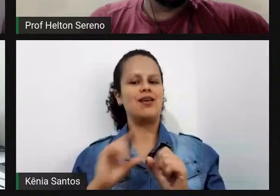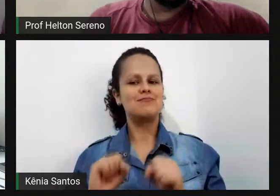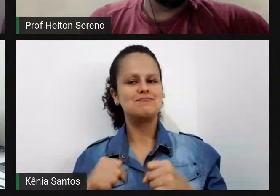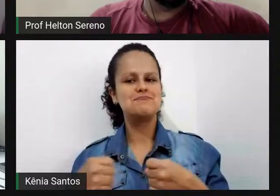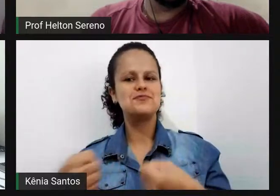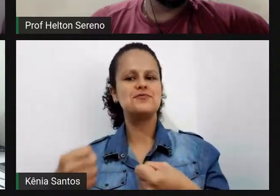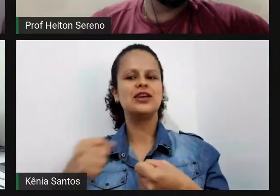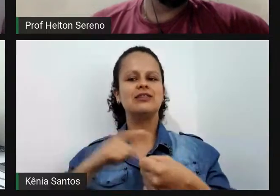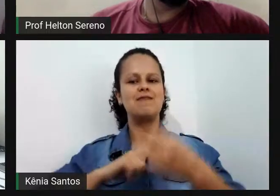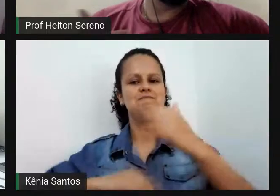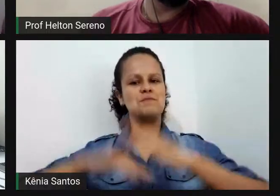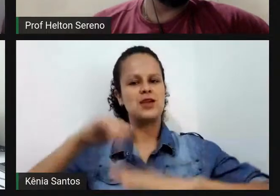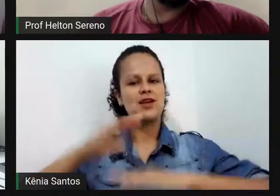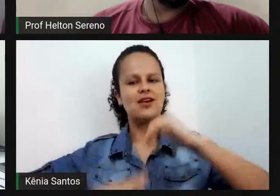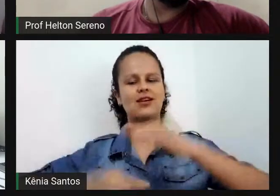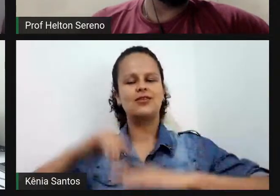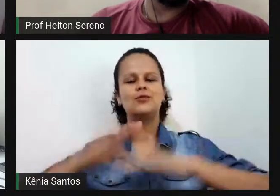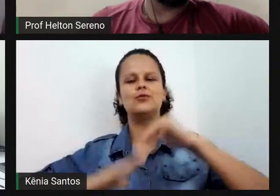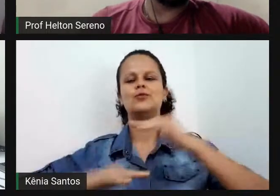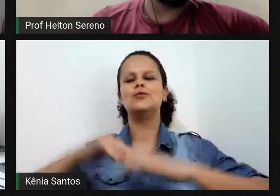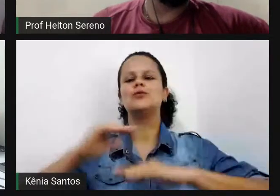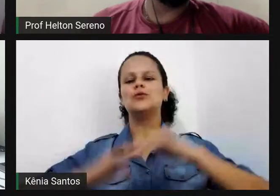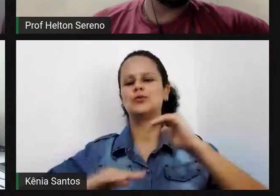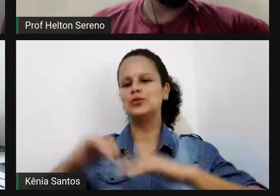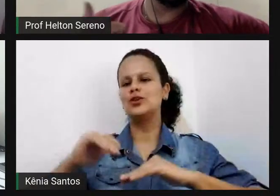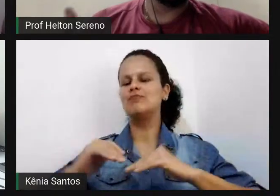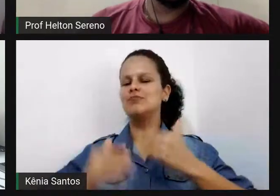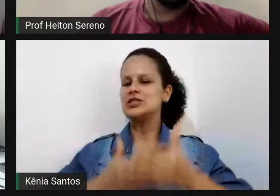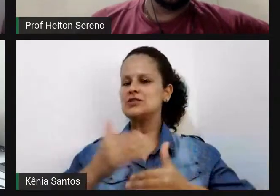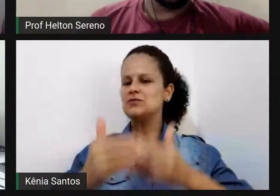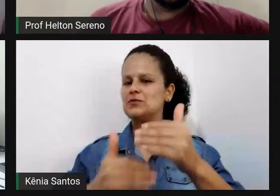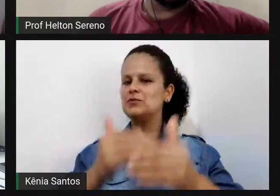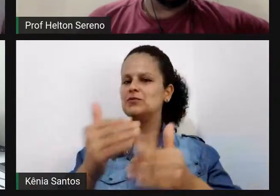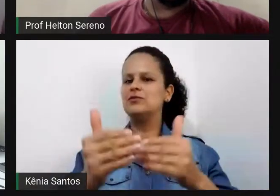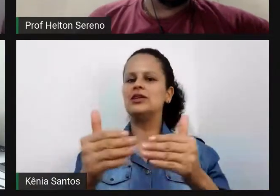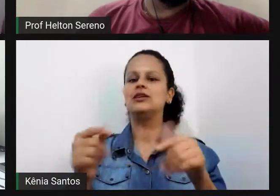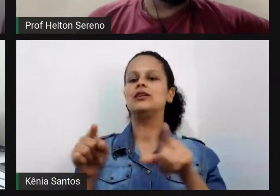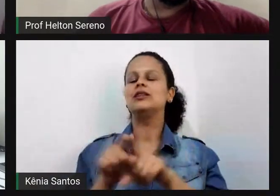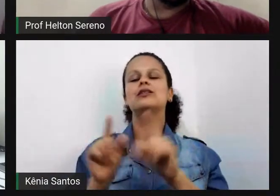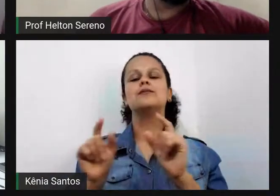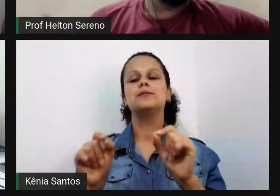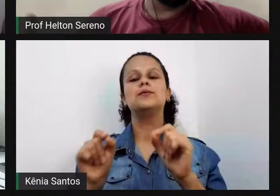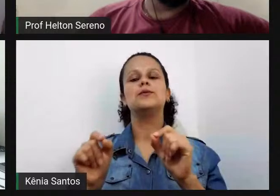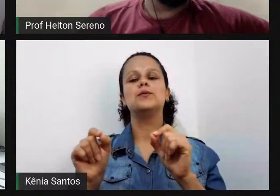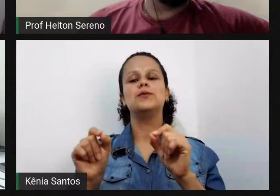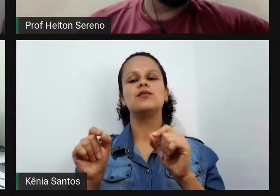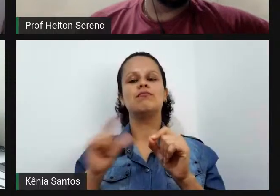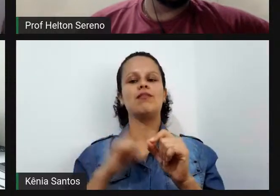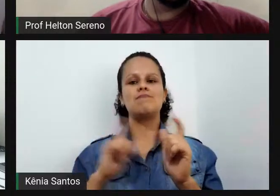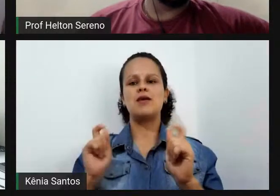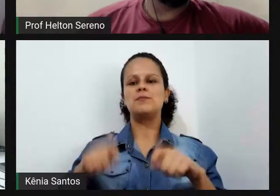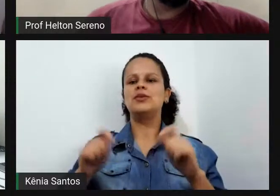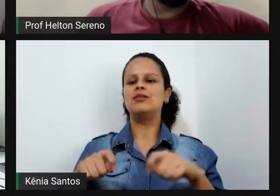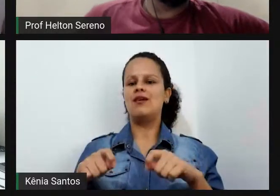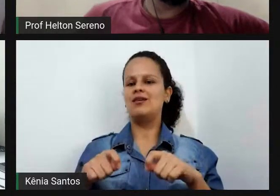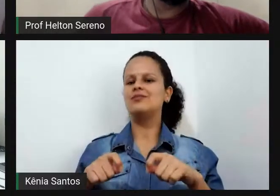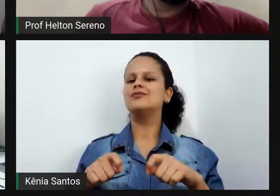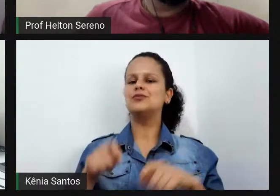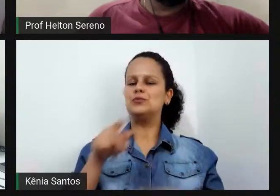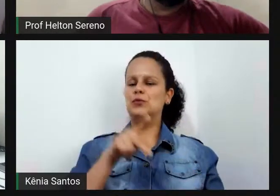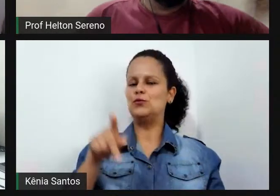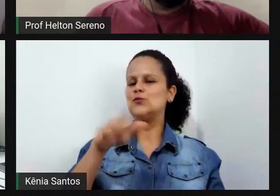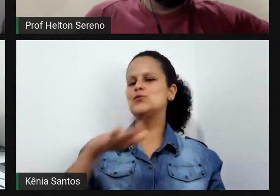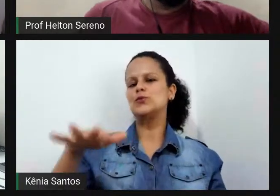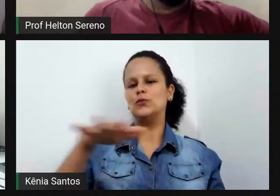curso onde nós possamos desenvolver essas práticas desenvolver essas habilidades também dos professores essas atividades